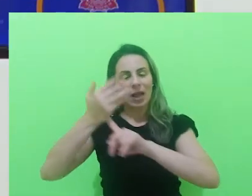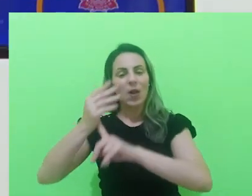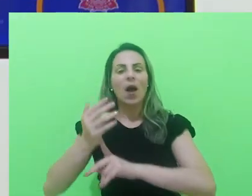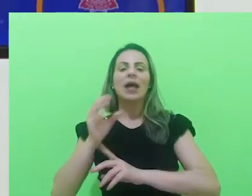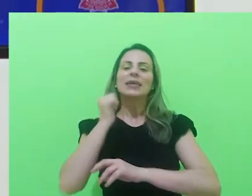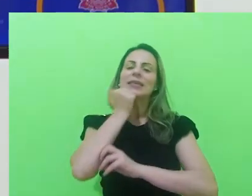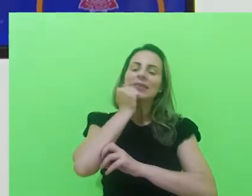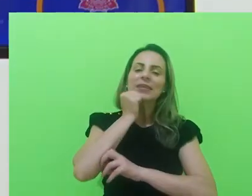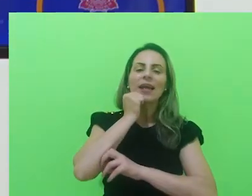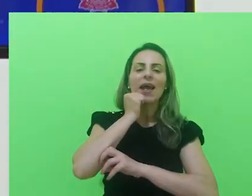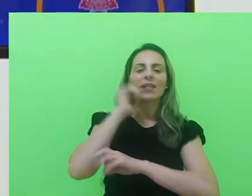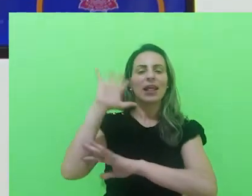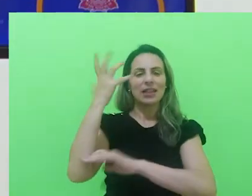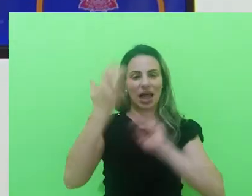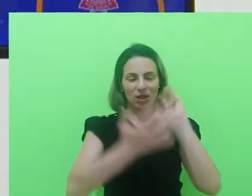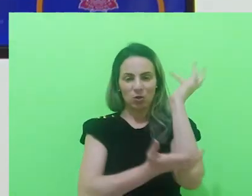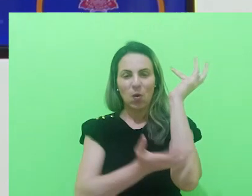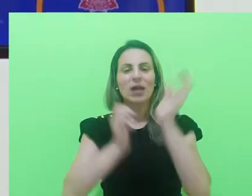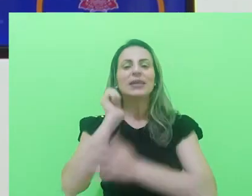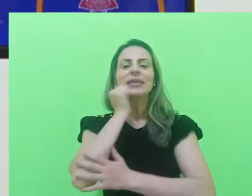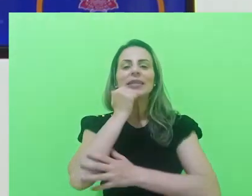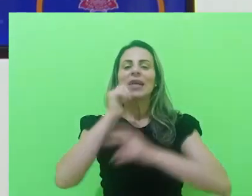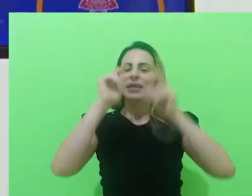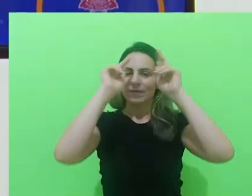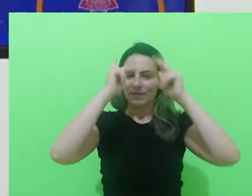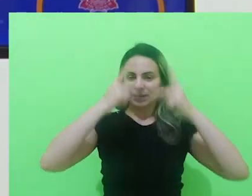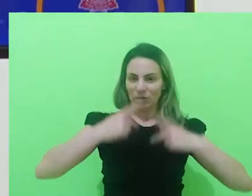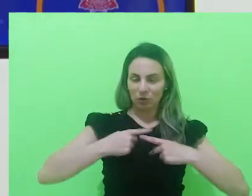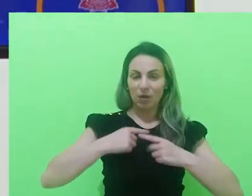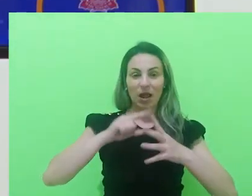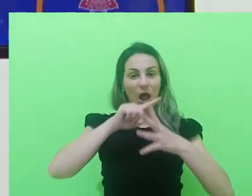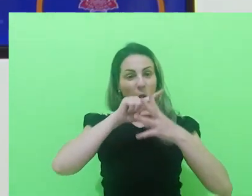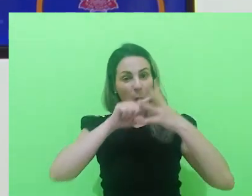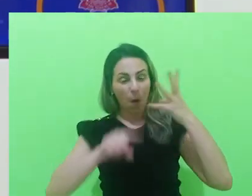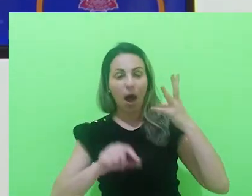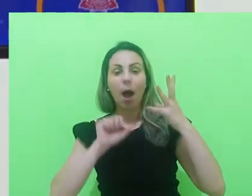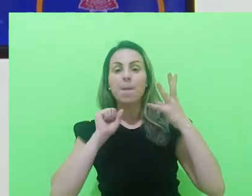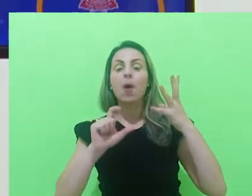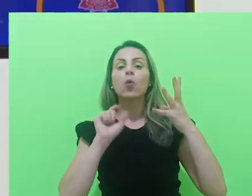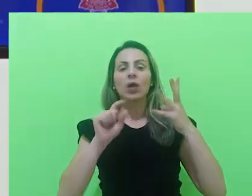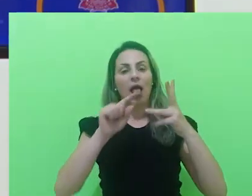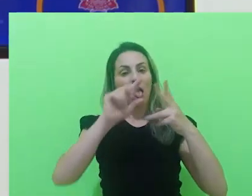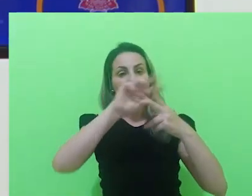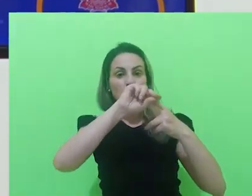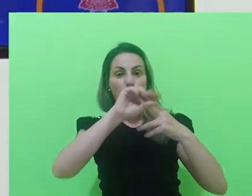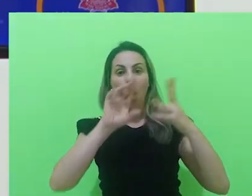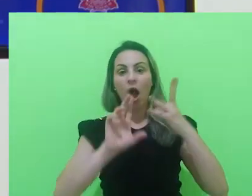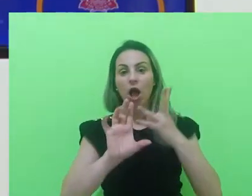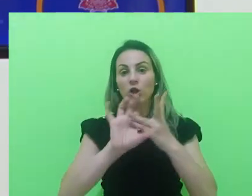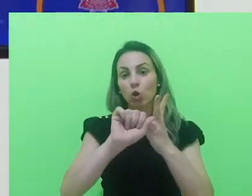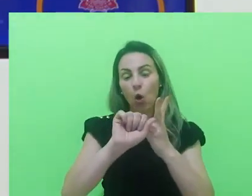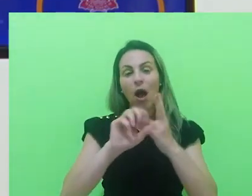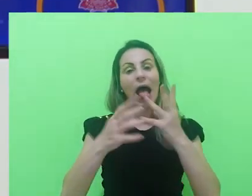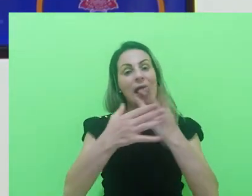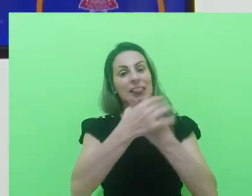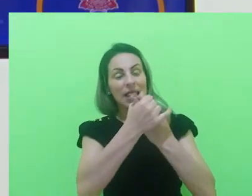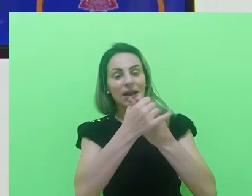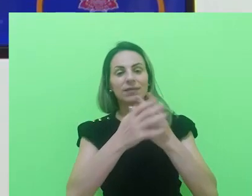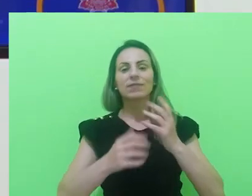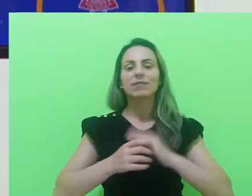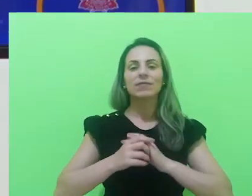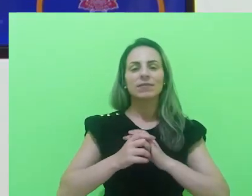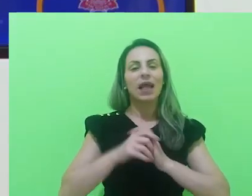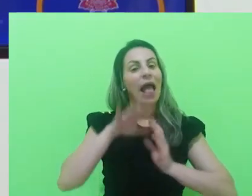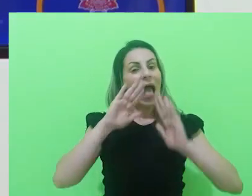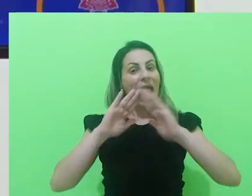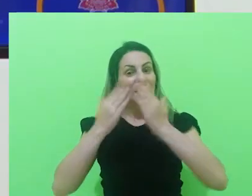ciência da natureza, ciências humanas e linguagens e códigos. Essas quatro, elas podem ser compostas duas a duas, três a três, então a escola vai montar